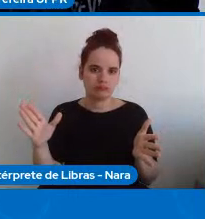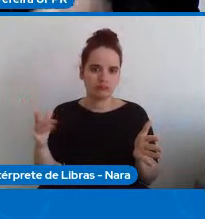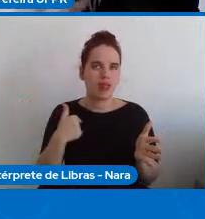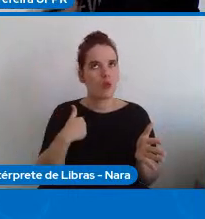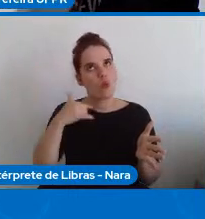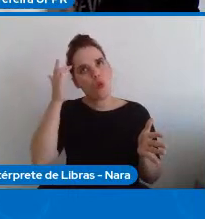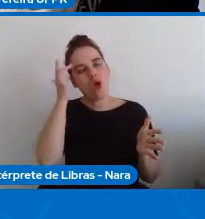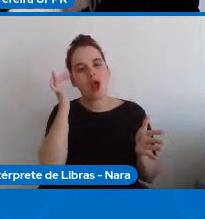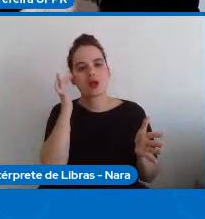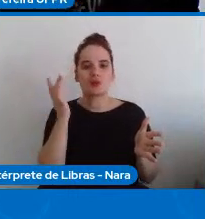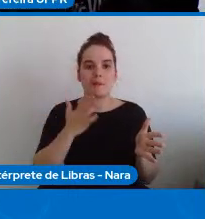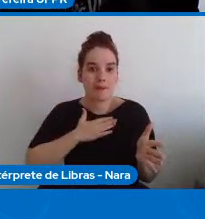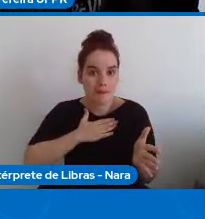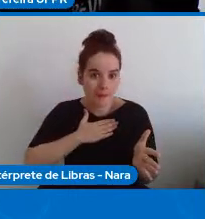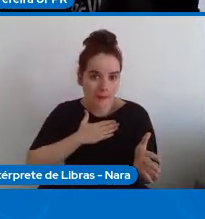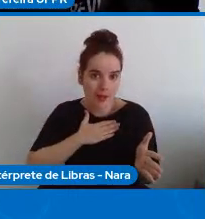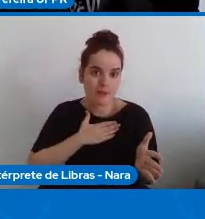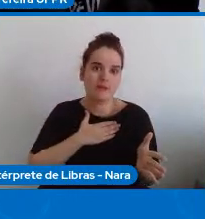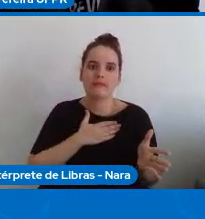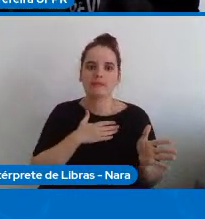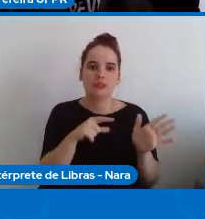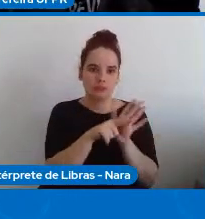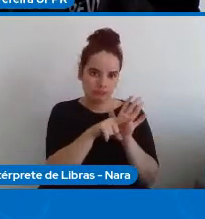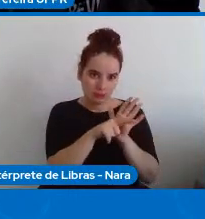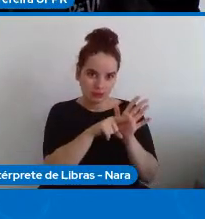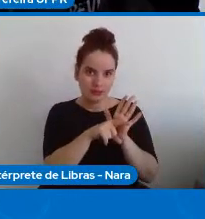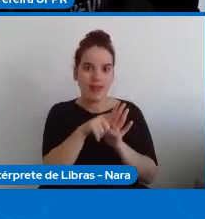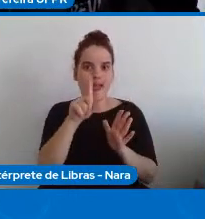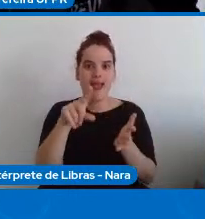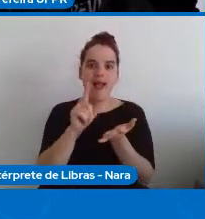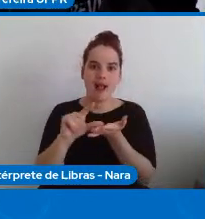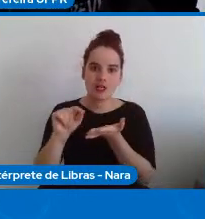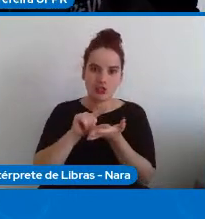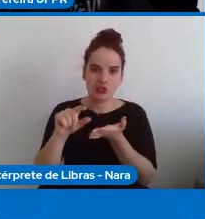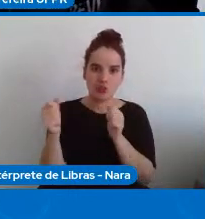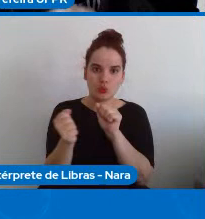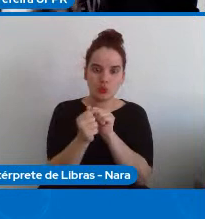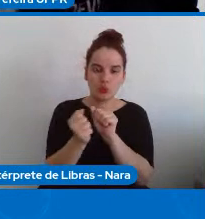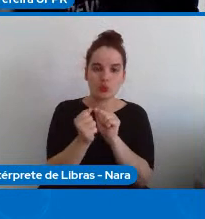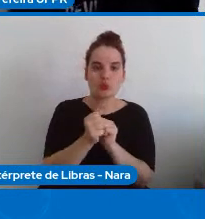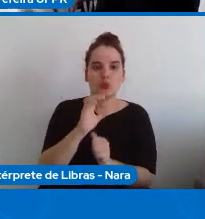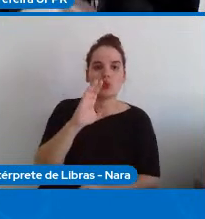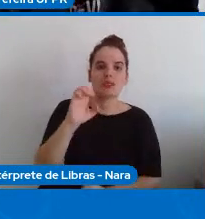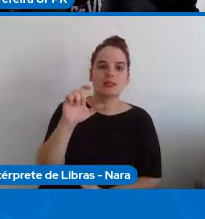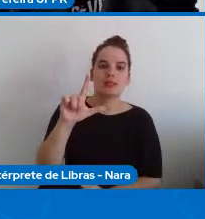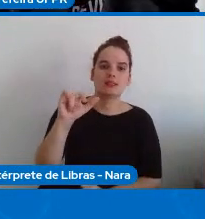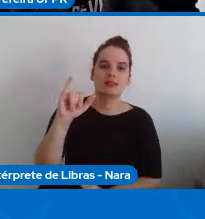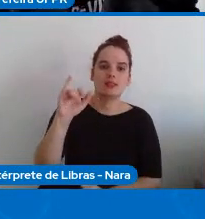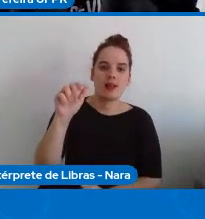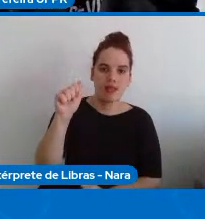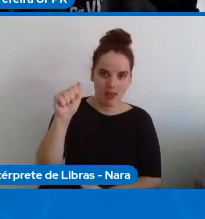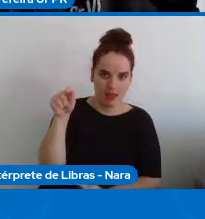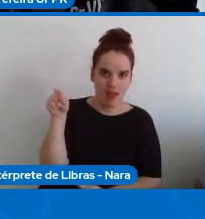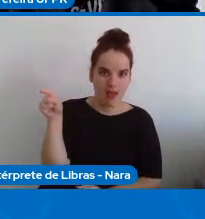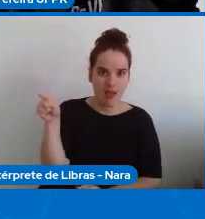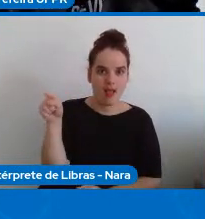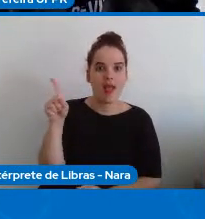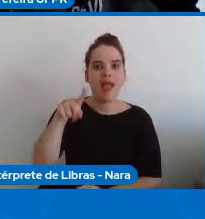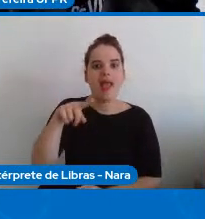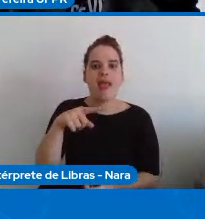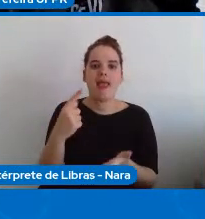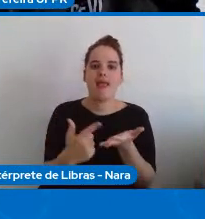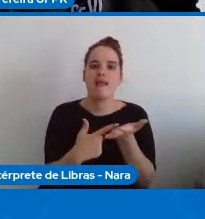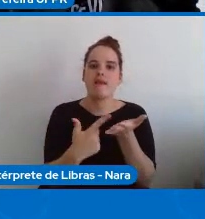diria até agora produzida e sumarizada eu tenho um artigo com a Cecília Baranauskas na International Journal of Human Computer